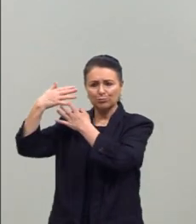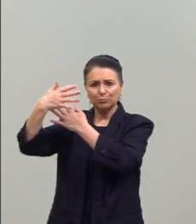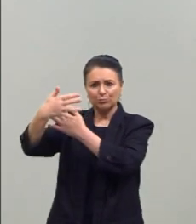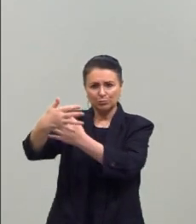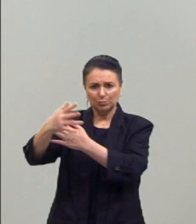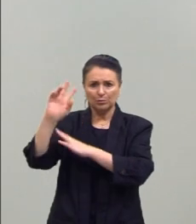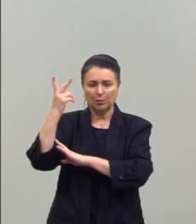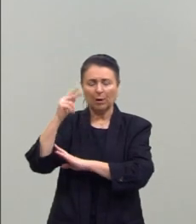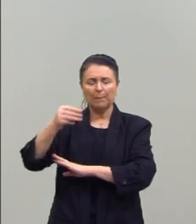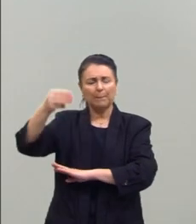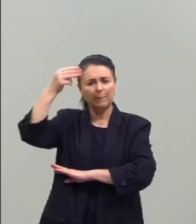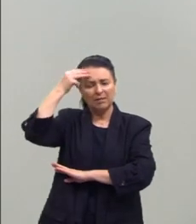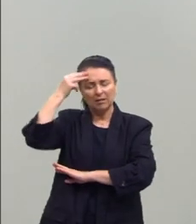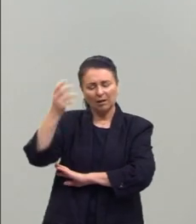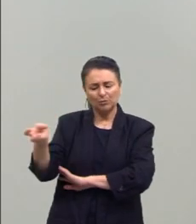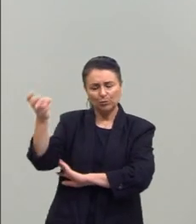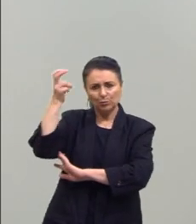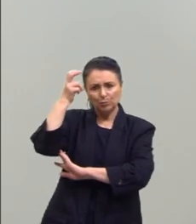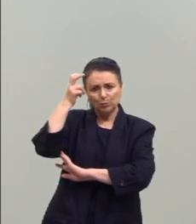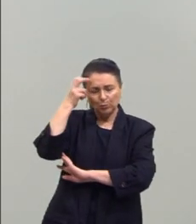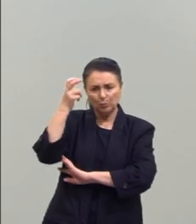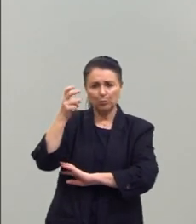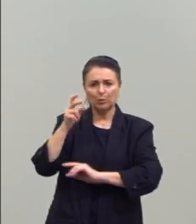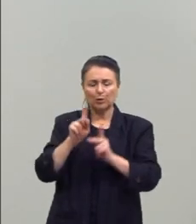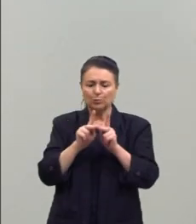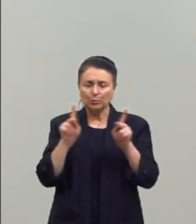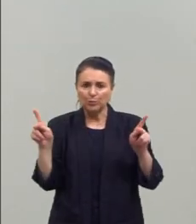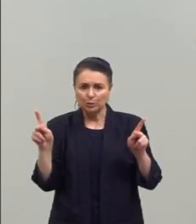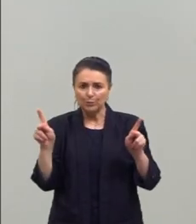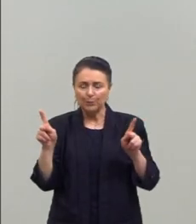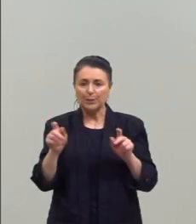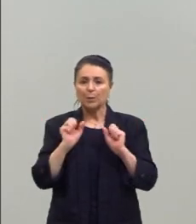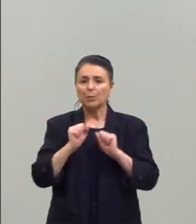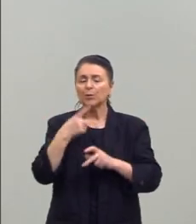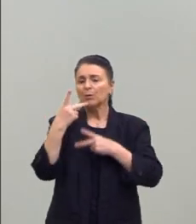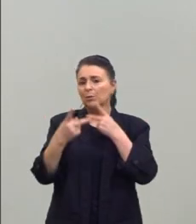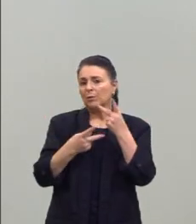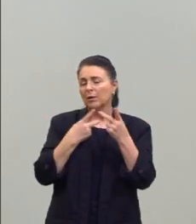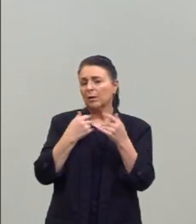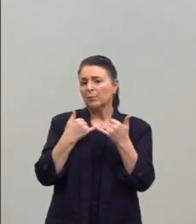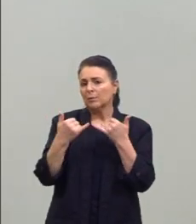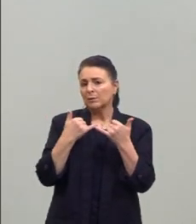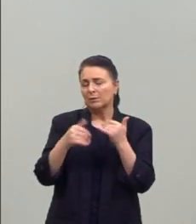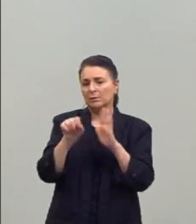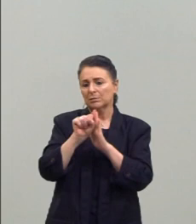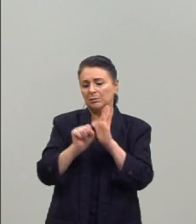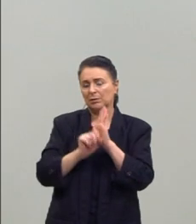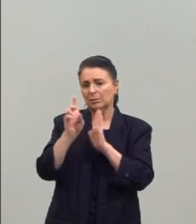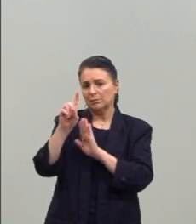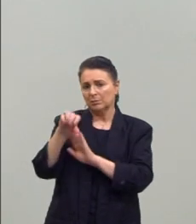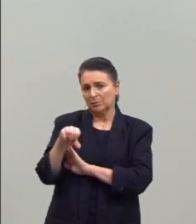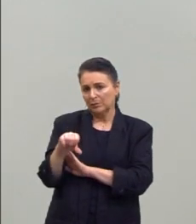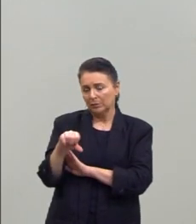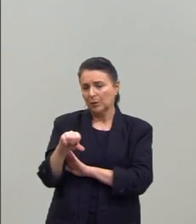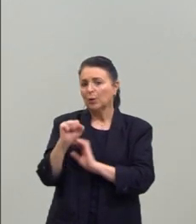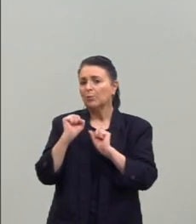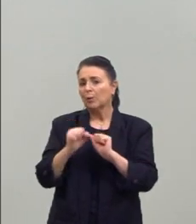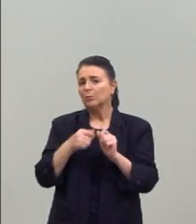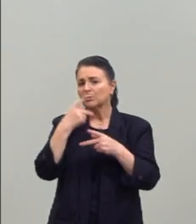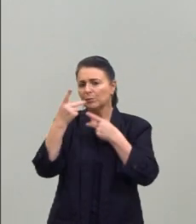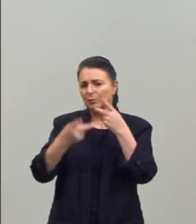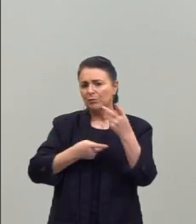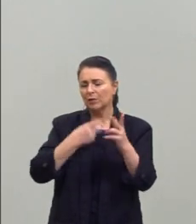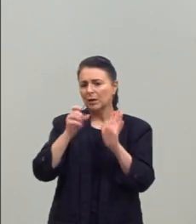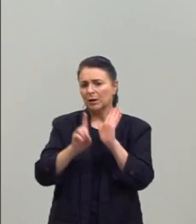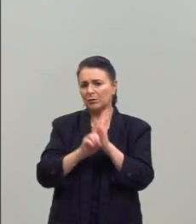mentalidade, a cultura de uma época. Então, eu posso falar, por exemplo, do século XIX, ou eu posso falar de uma